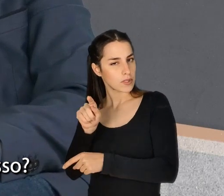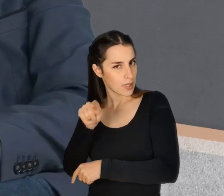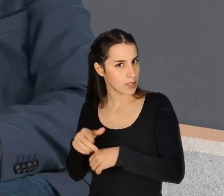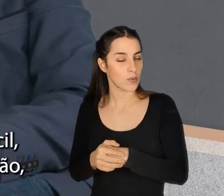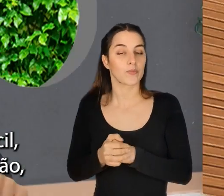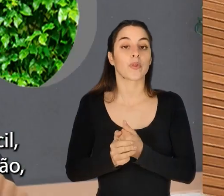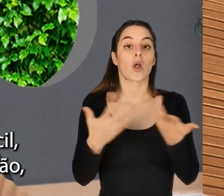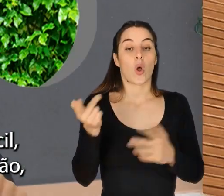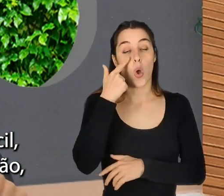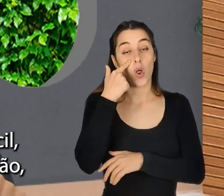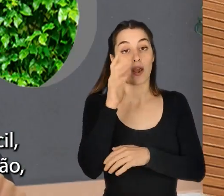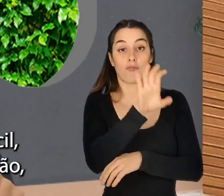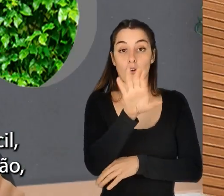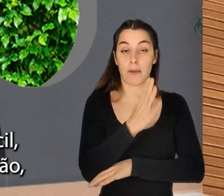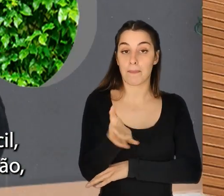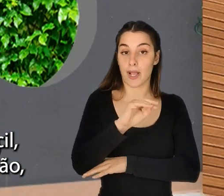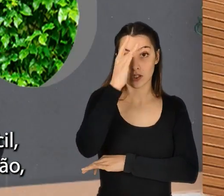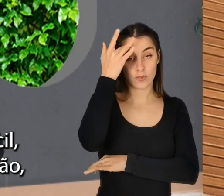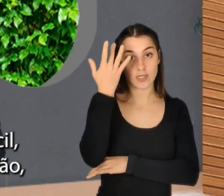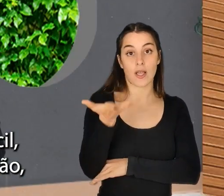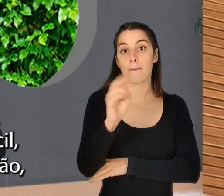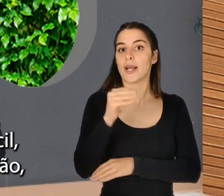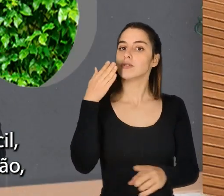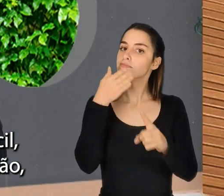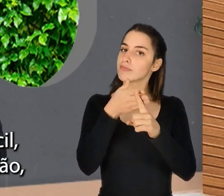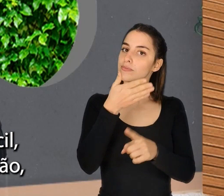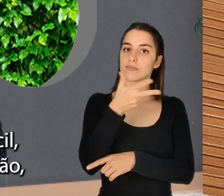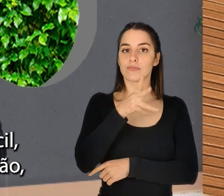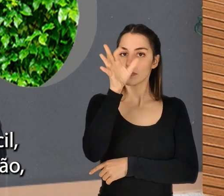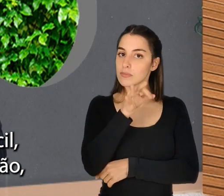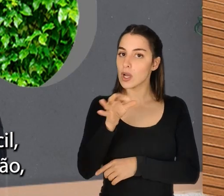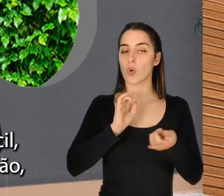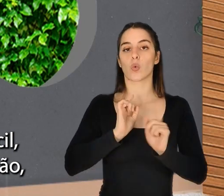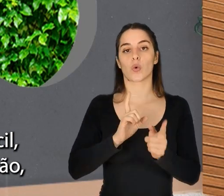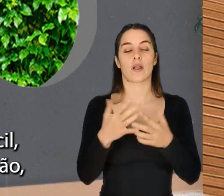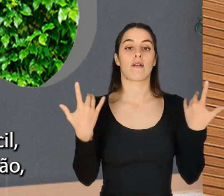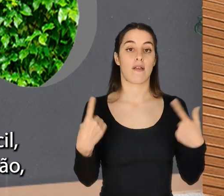para isso? Olha, eu acho que a fórmula mais fácil, mais eficaz é tu.